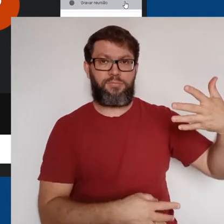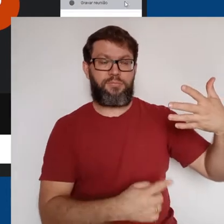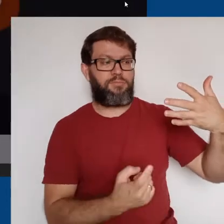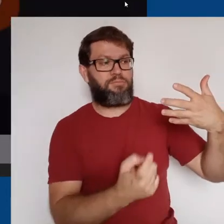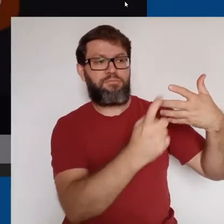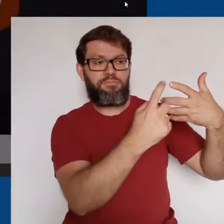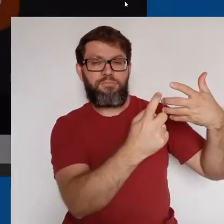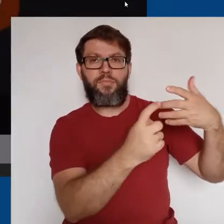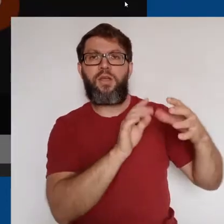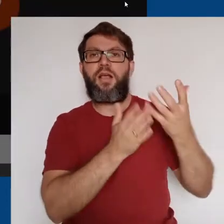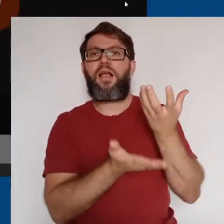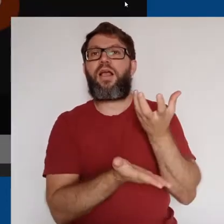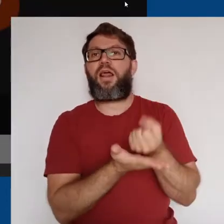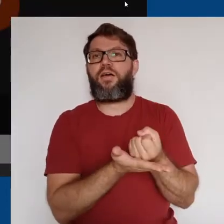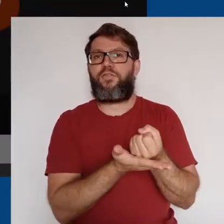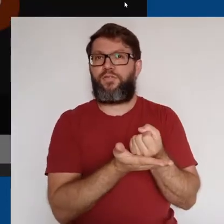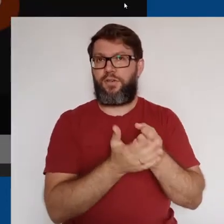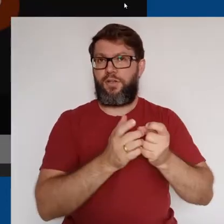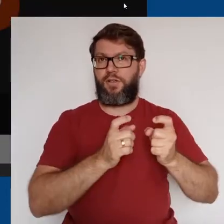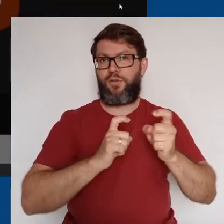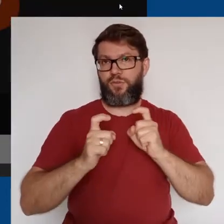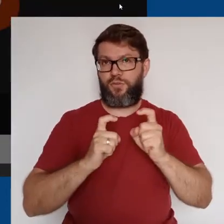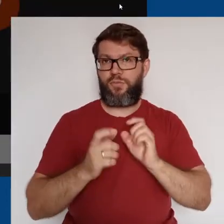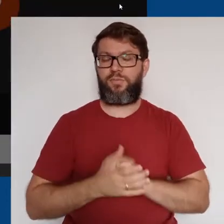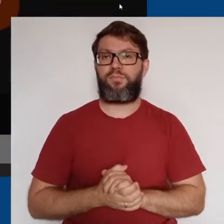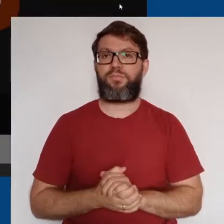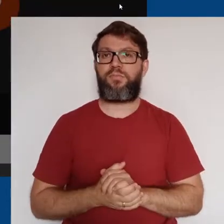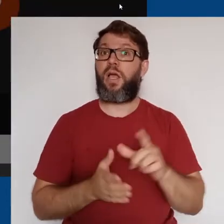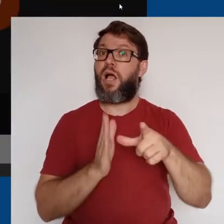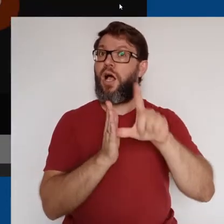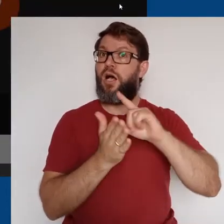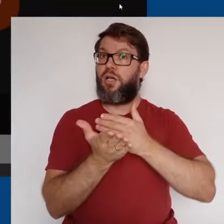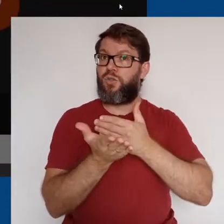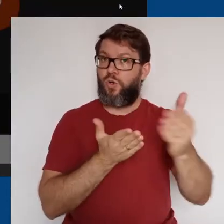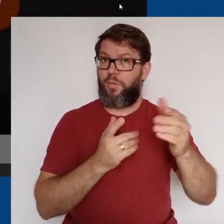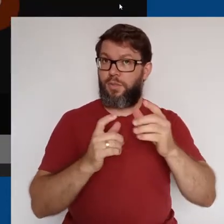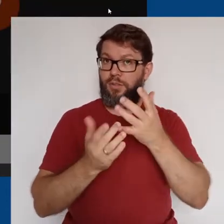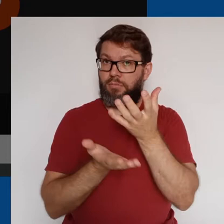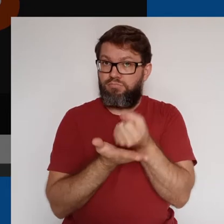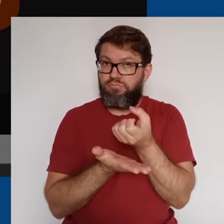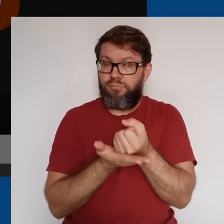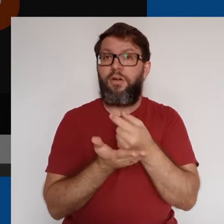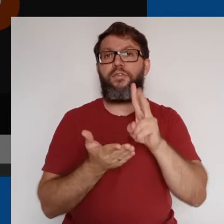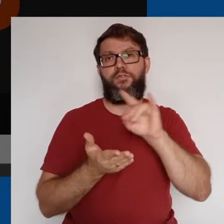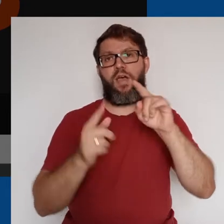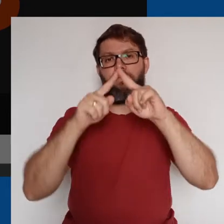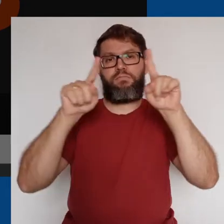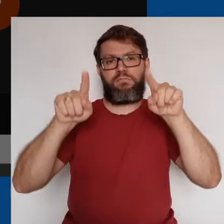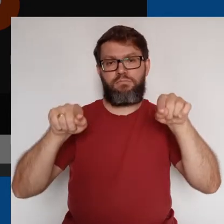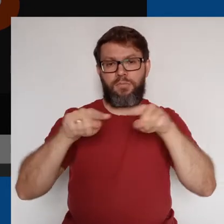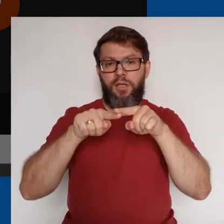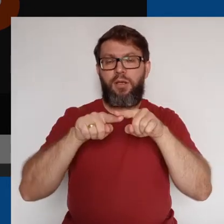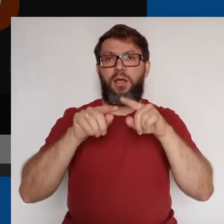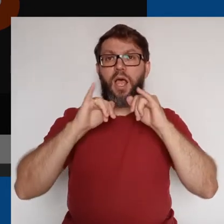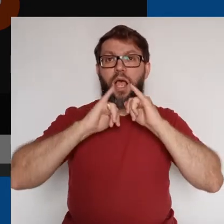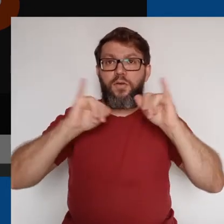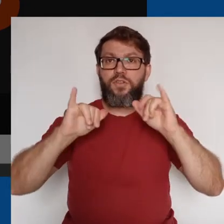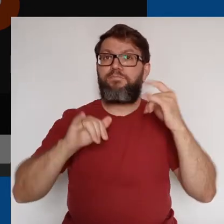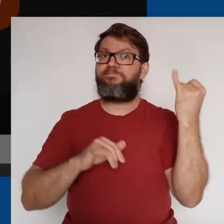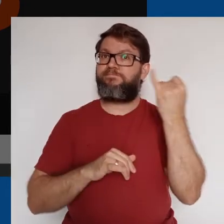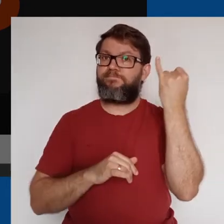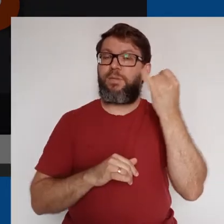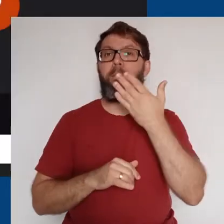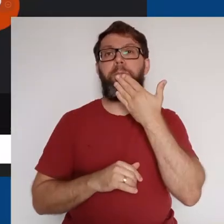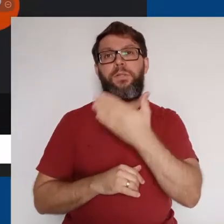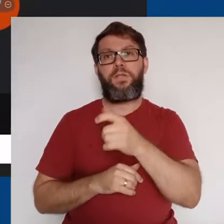gravar reunião. Antes do início da gravação, será exibida uma janela com um aviso que nos lembra a importância